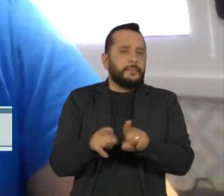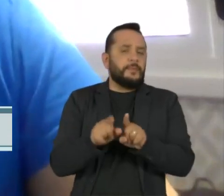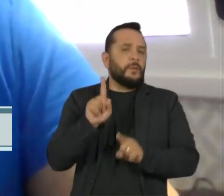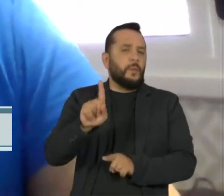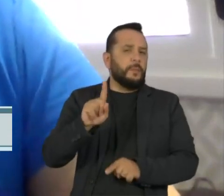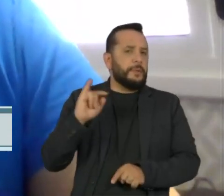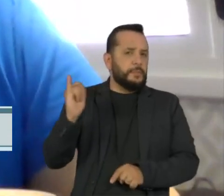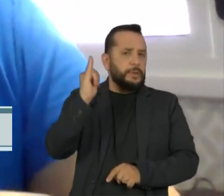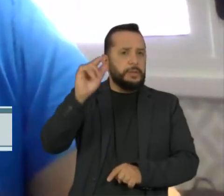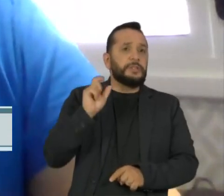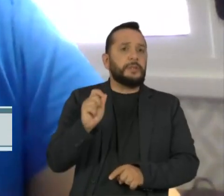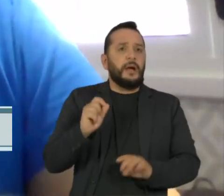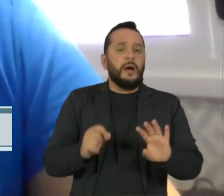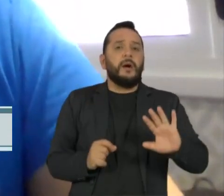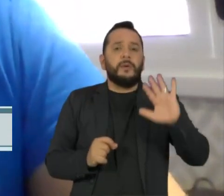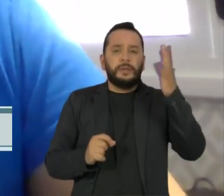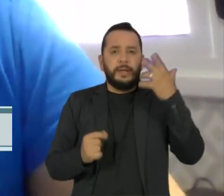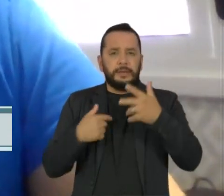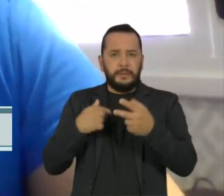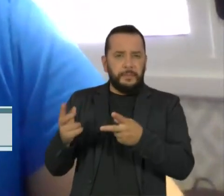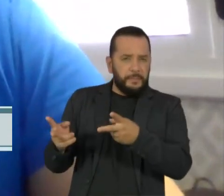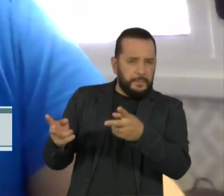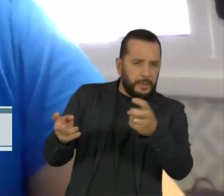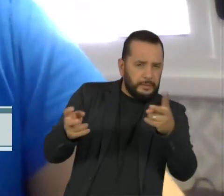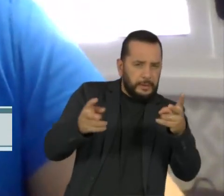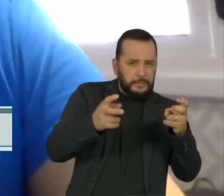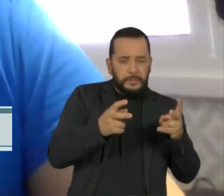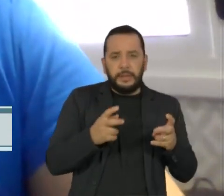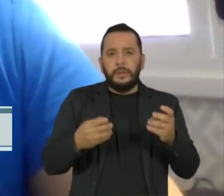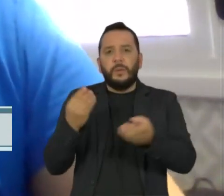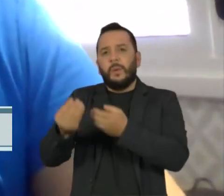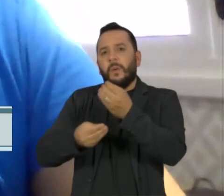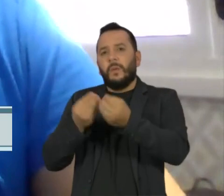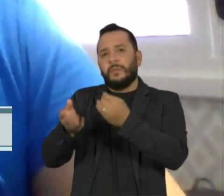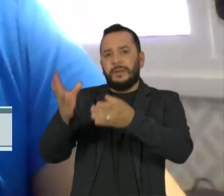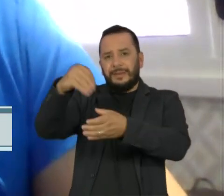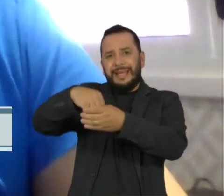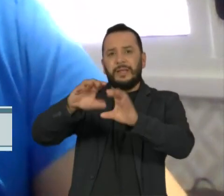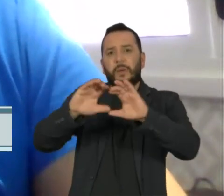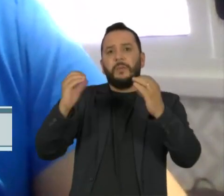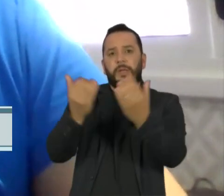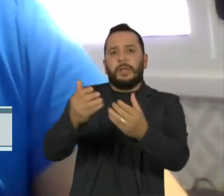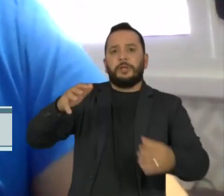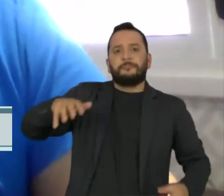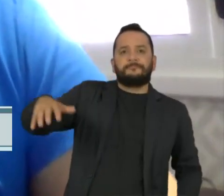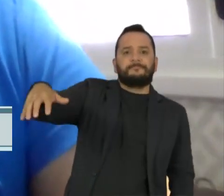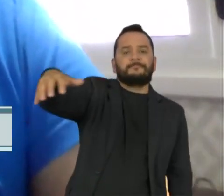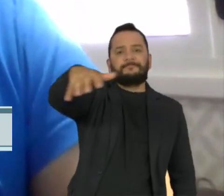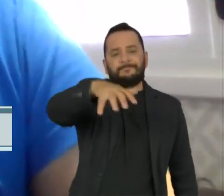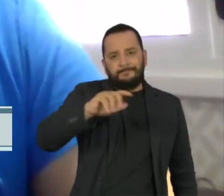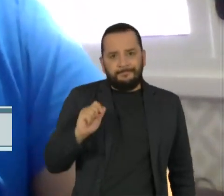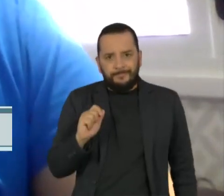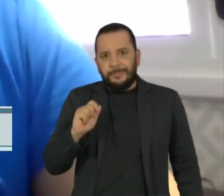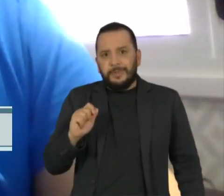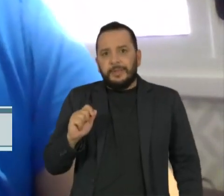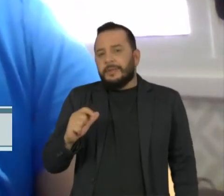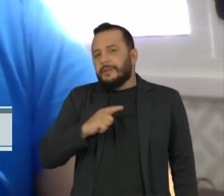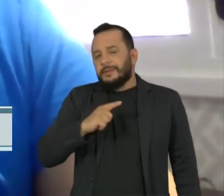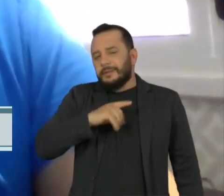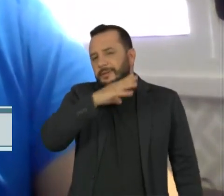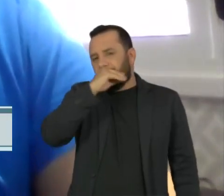observado nas inserções que a gente faz nas comunidades, que é um número grande de